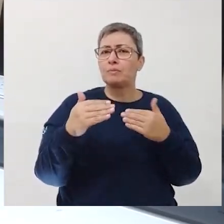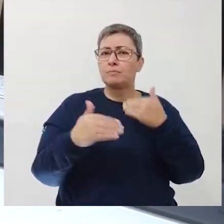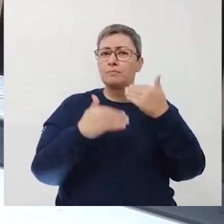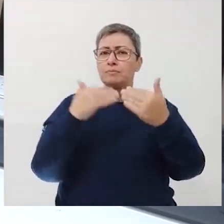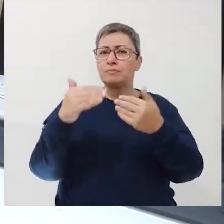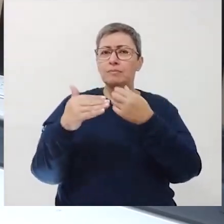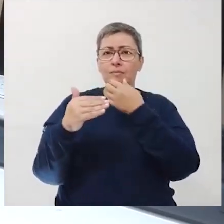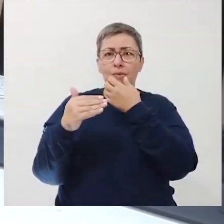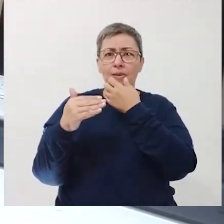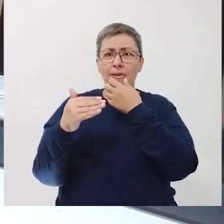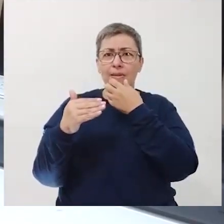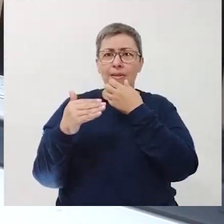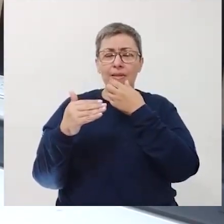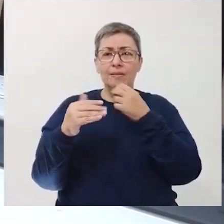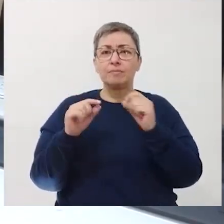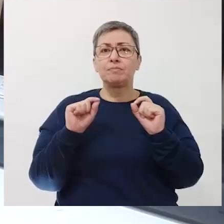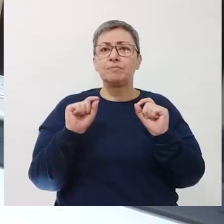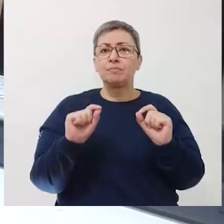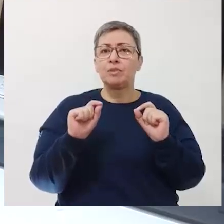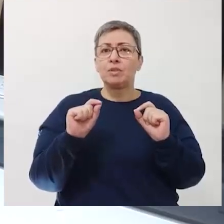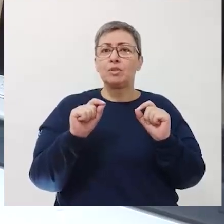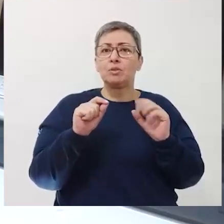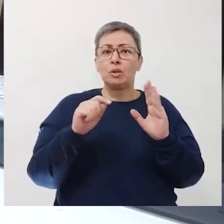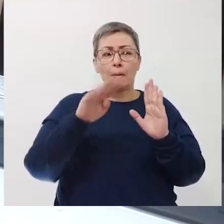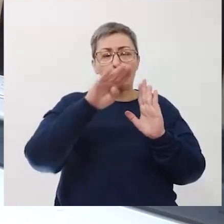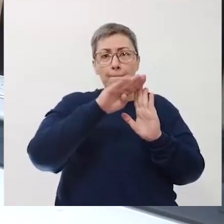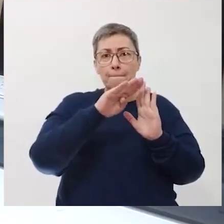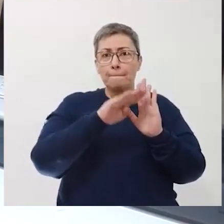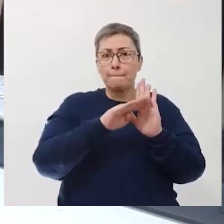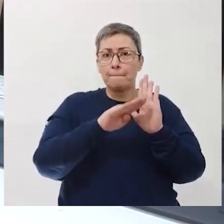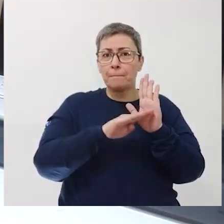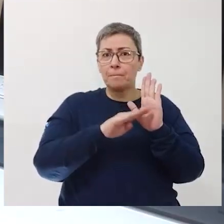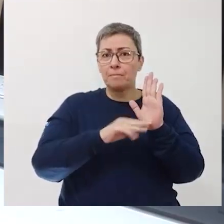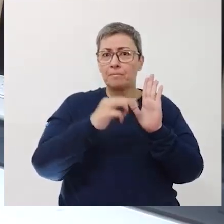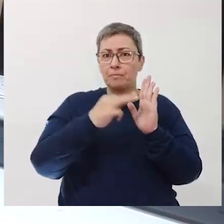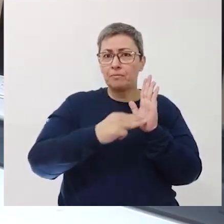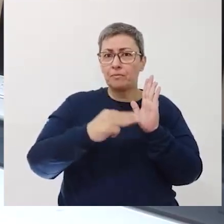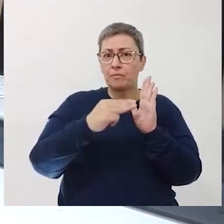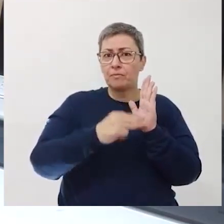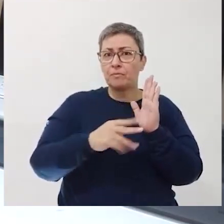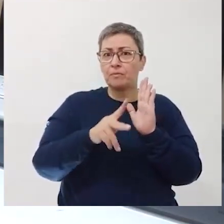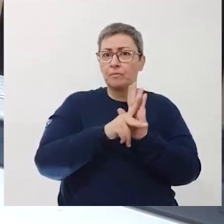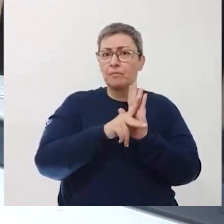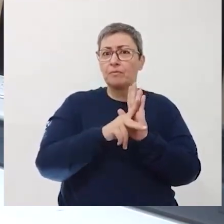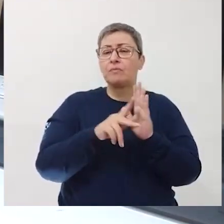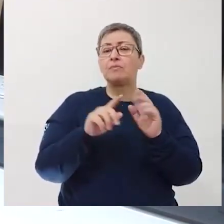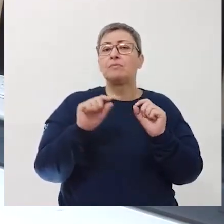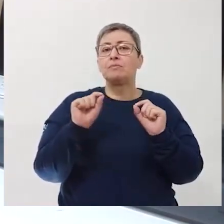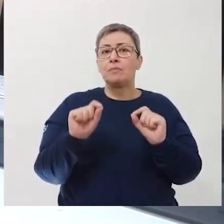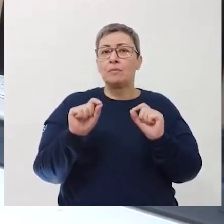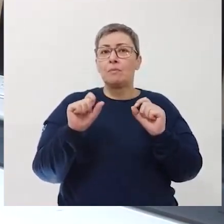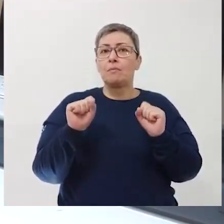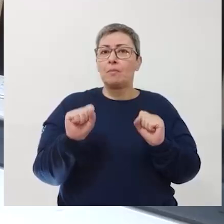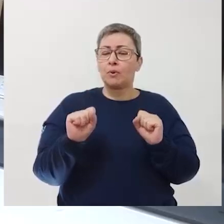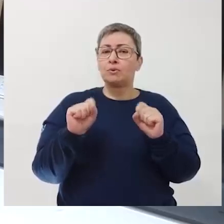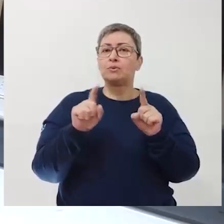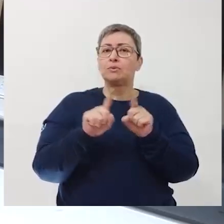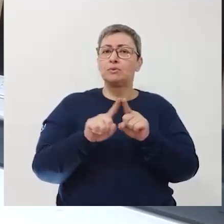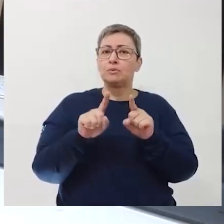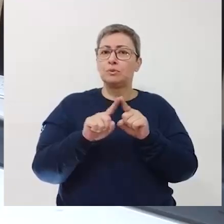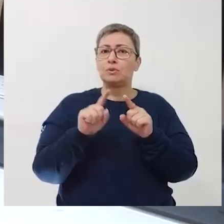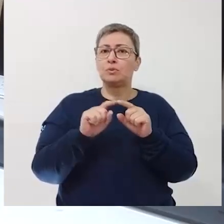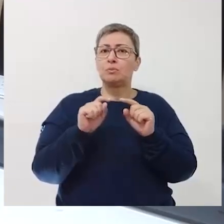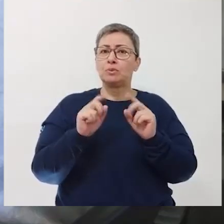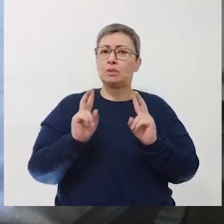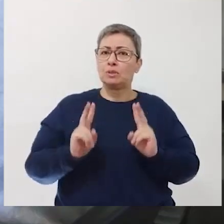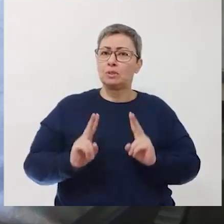desenvolvimento de procedimentos metodológicos que possam ser